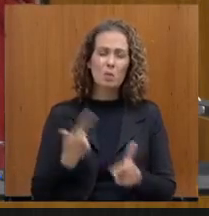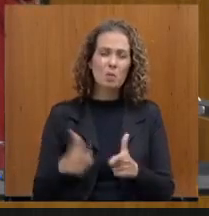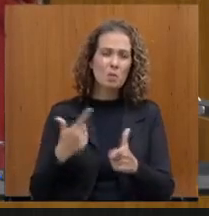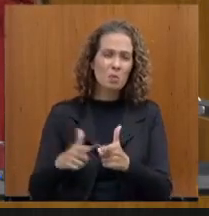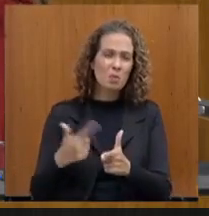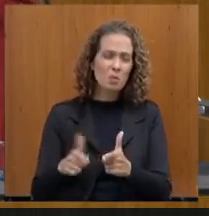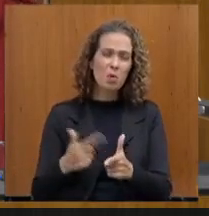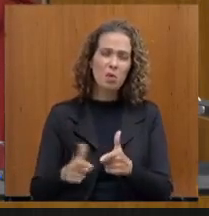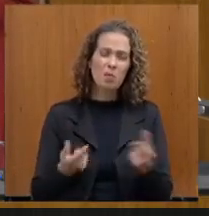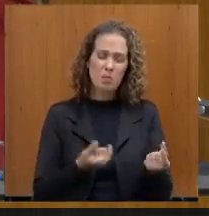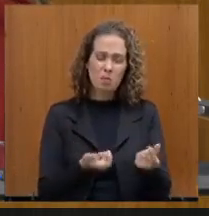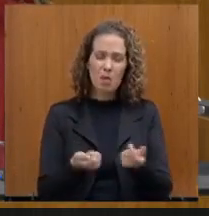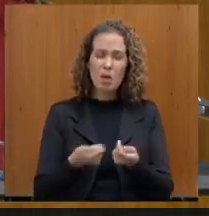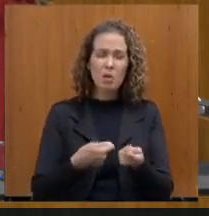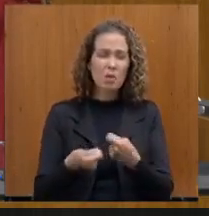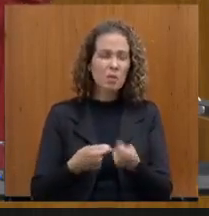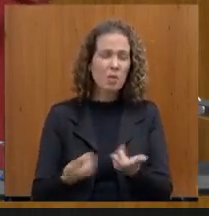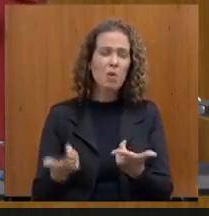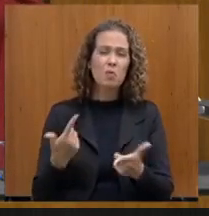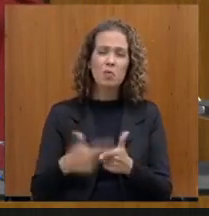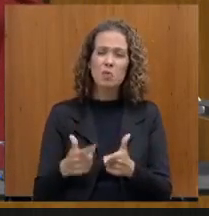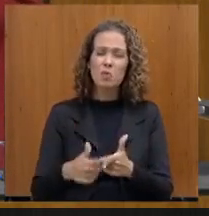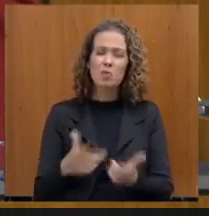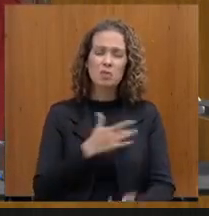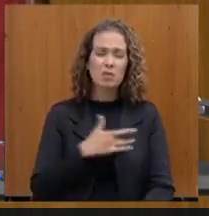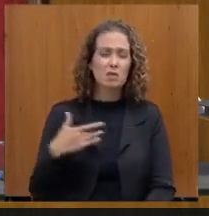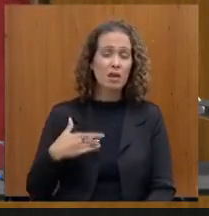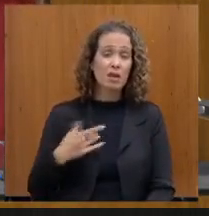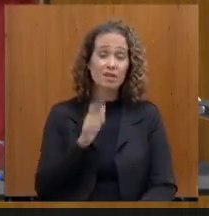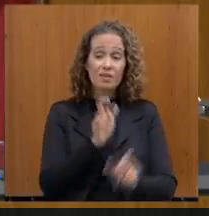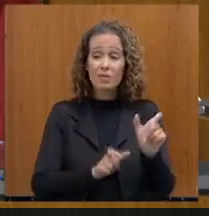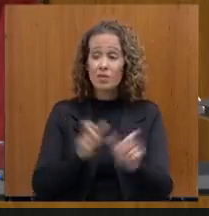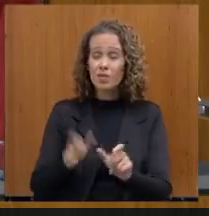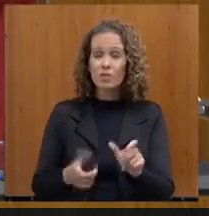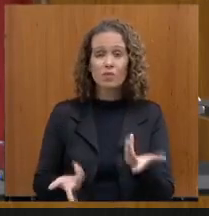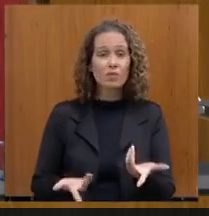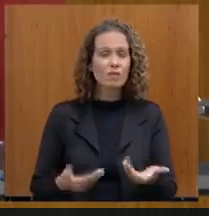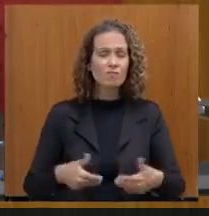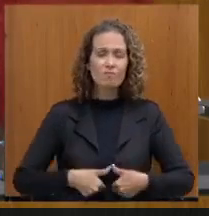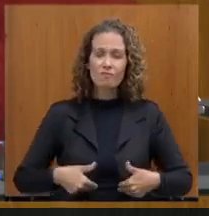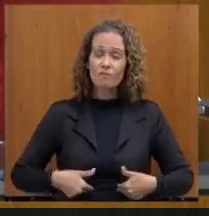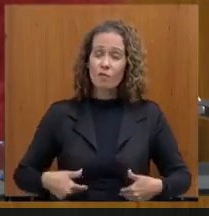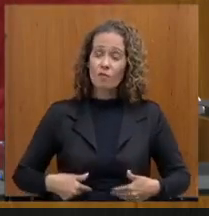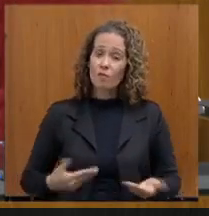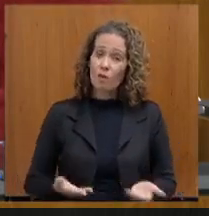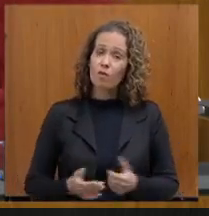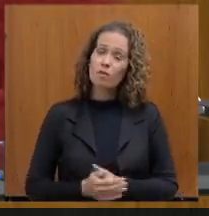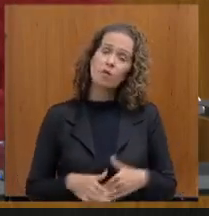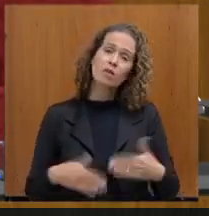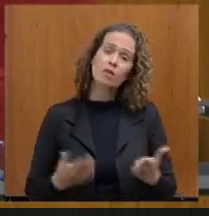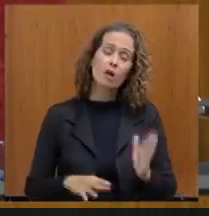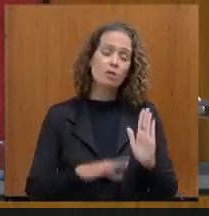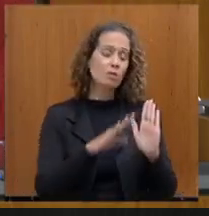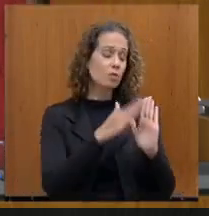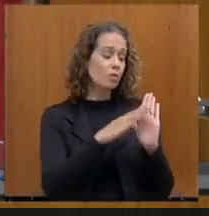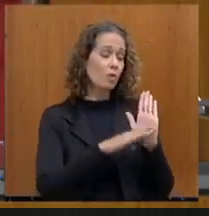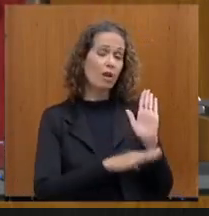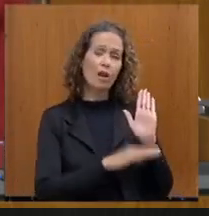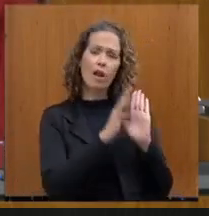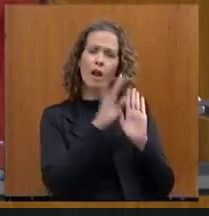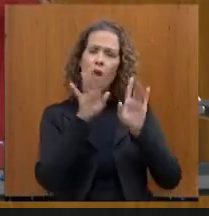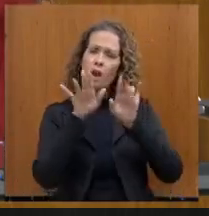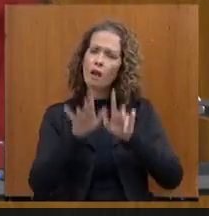as pessoas voltando a passar fome. A pergunta é, porque esses são números, está tudo aqui no relatório do Tribunal de Contas, eu